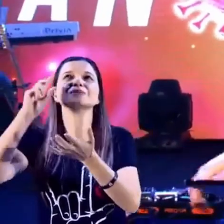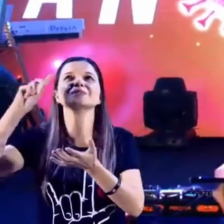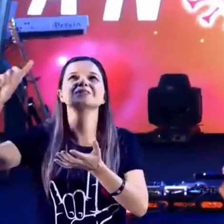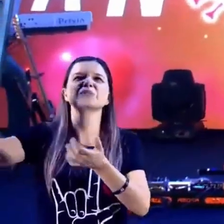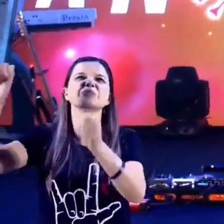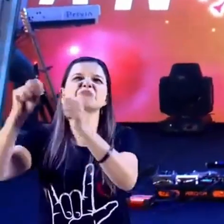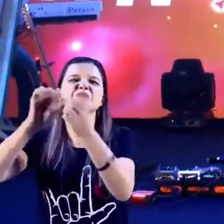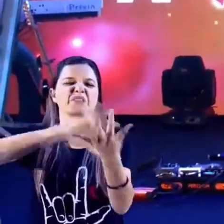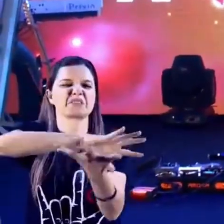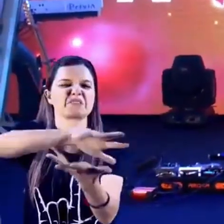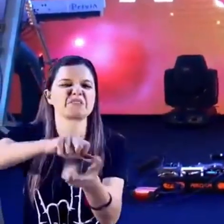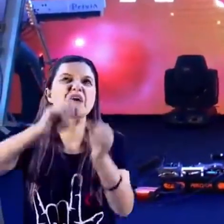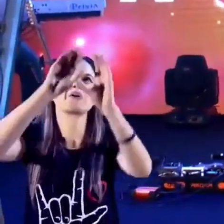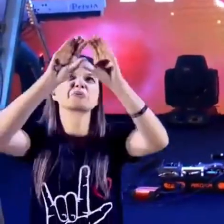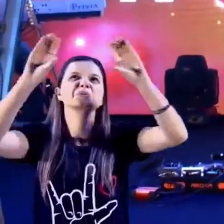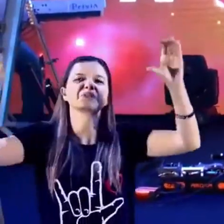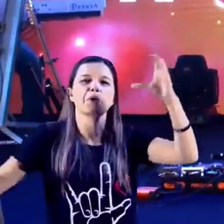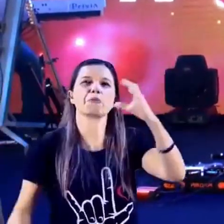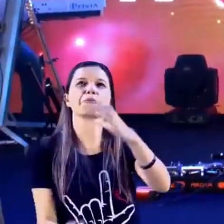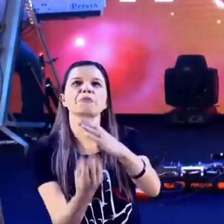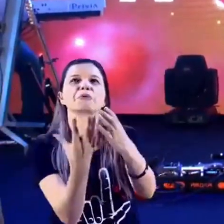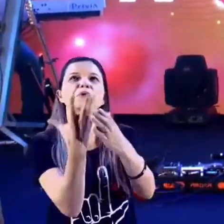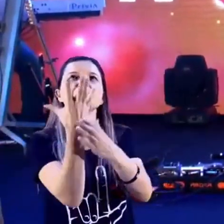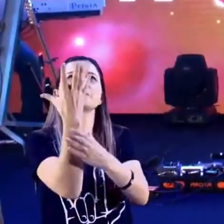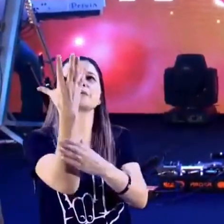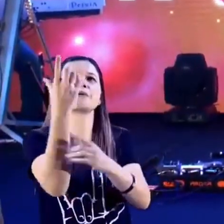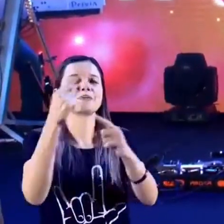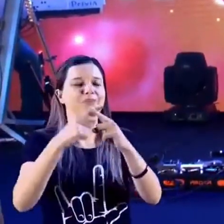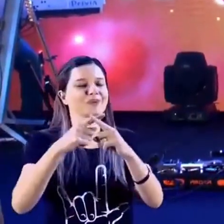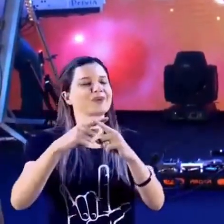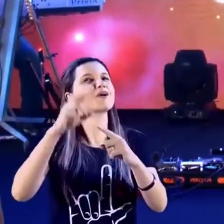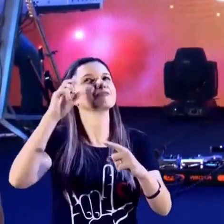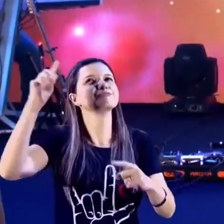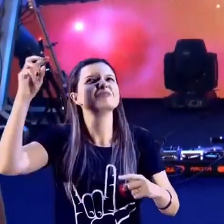benção na minha vida. Esse é um Deus, um Deus exagerado.